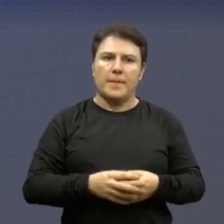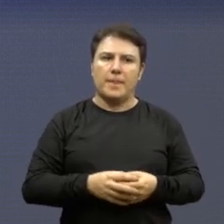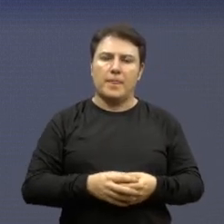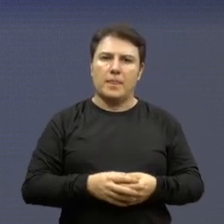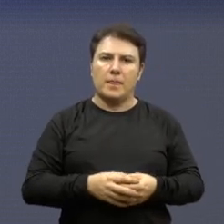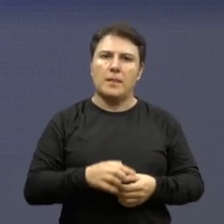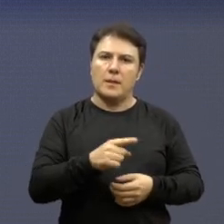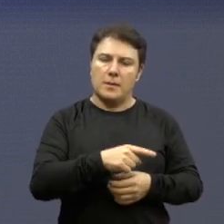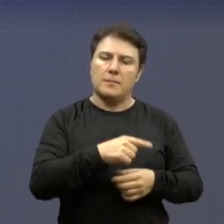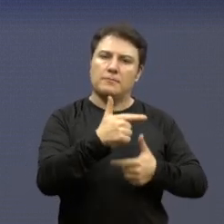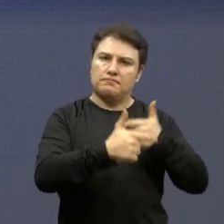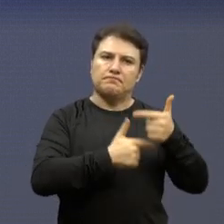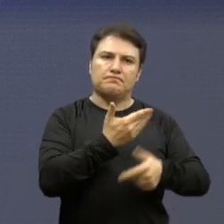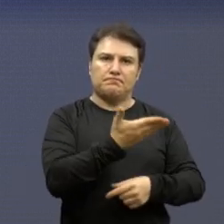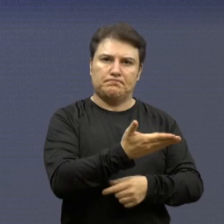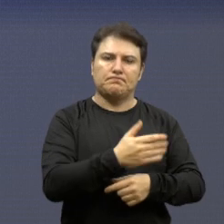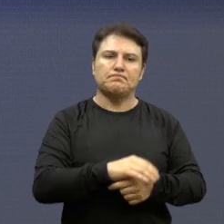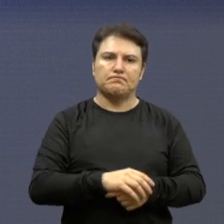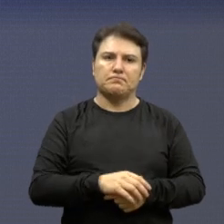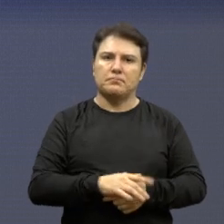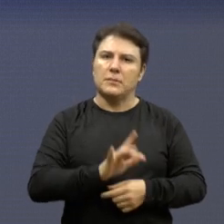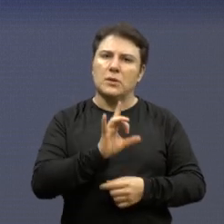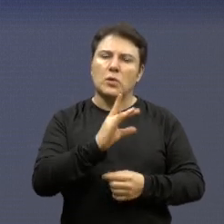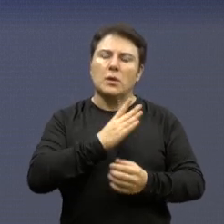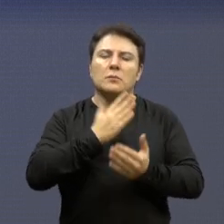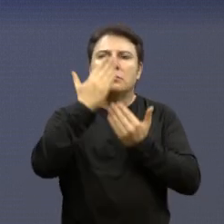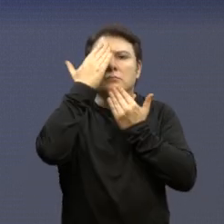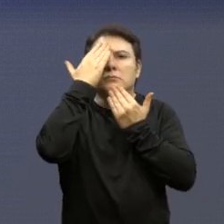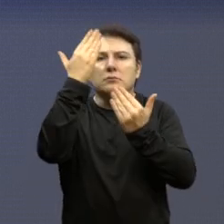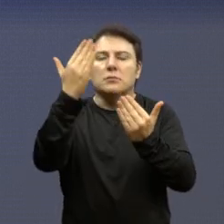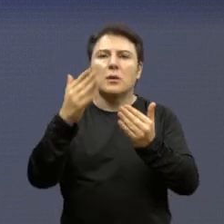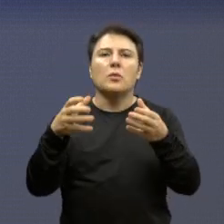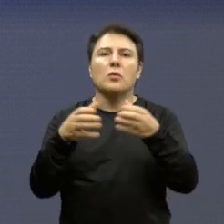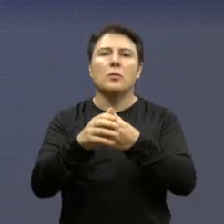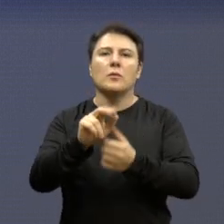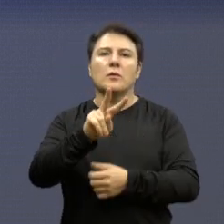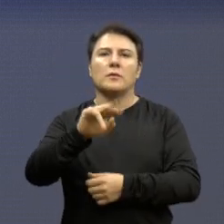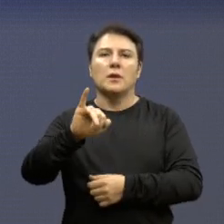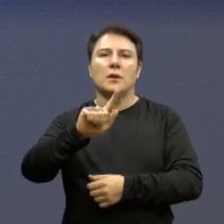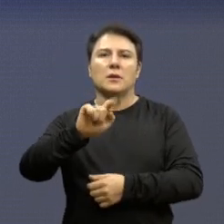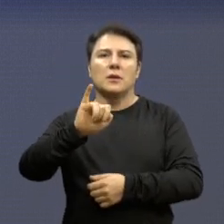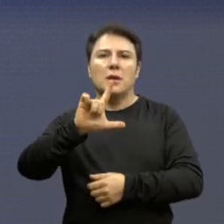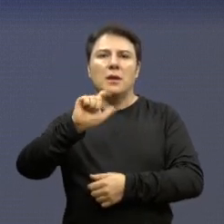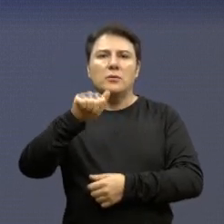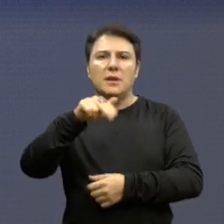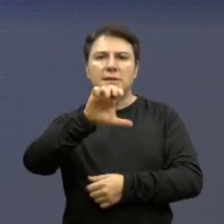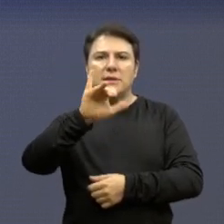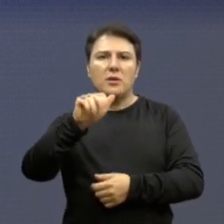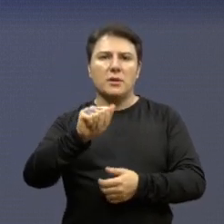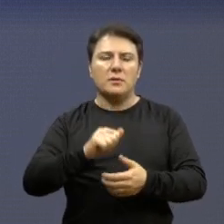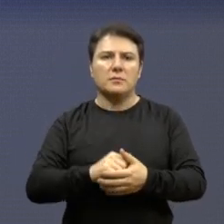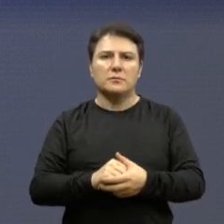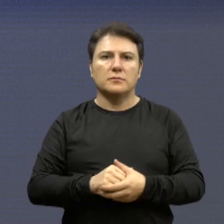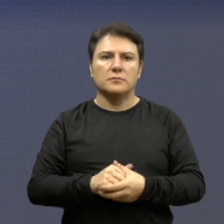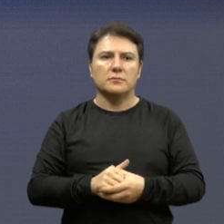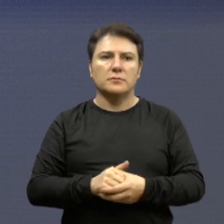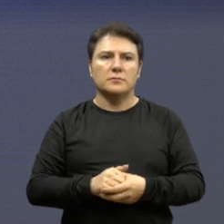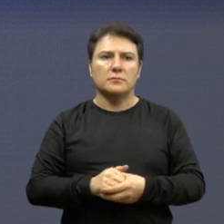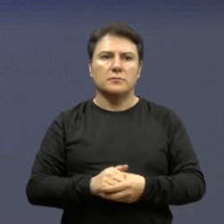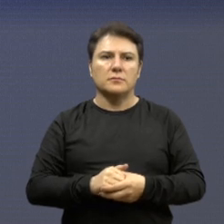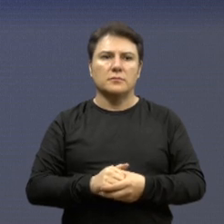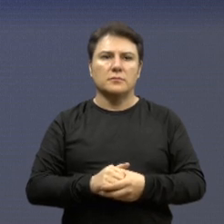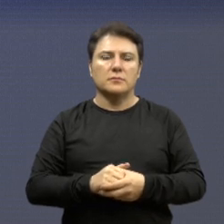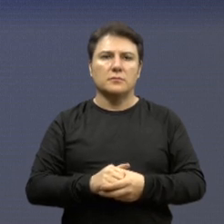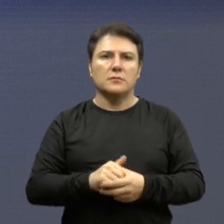que fez o trabalho lá. Então, é só agradecer ao pessoal da vigilância, ao combate da dengue. Ali tinha muitas